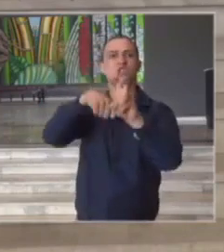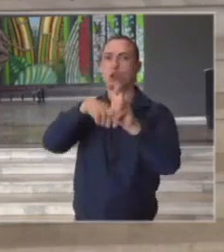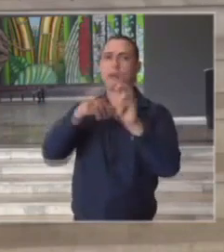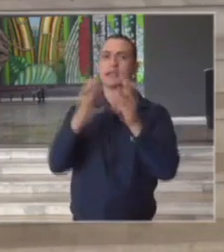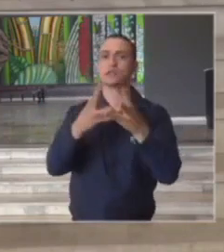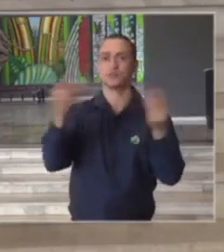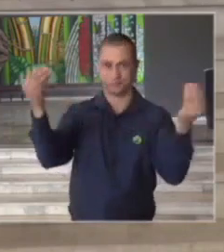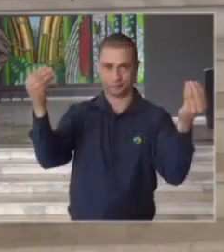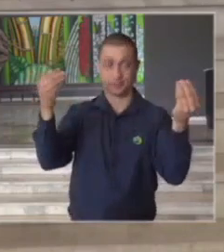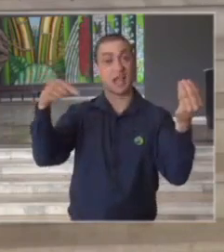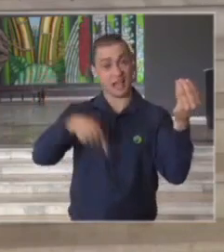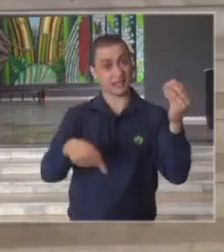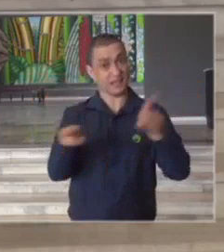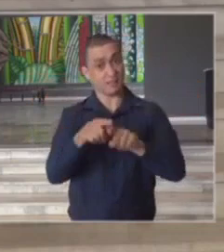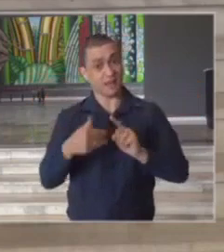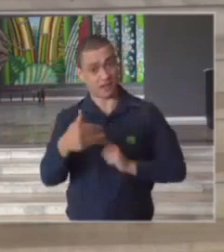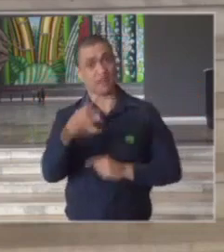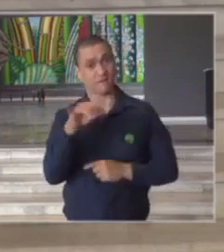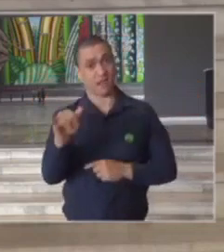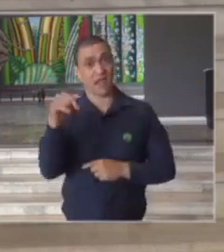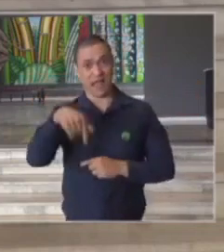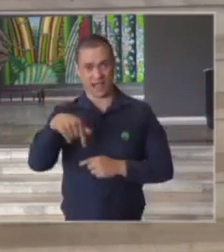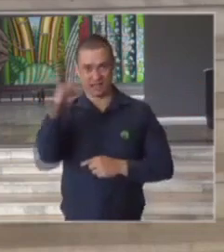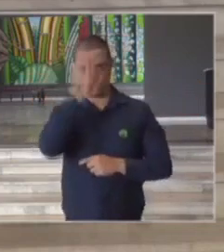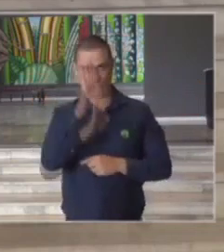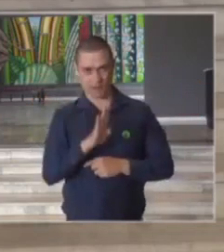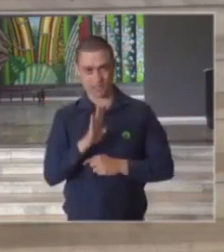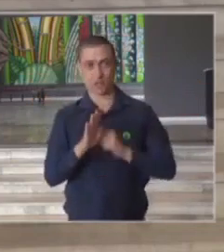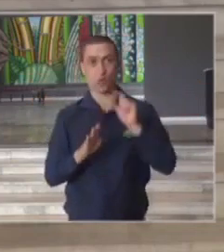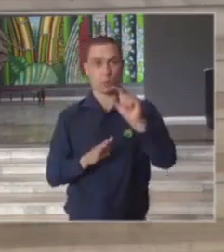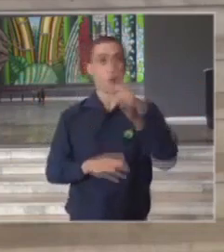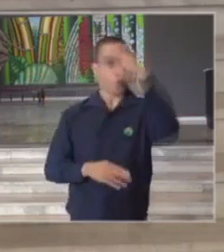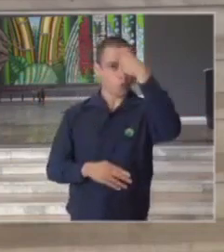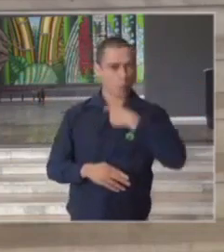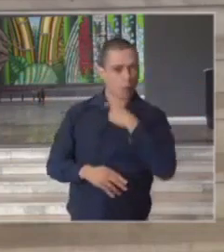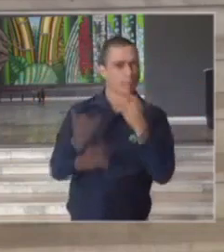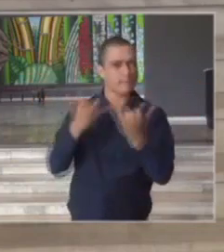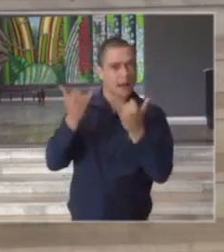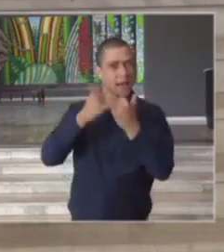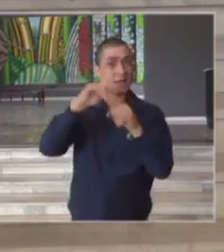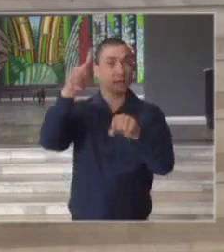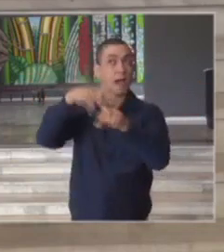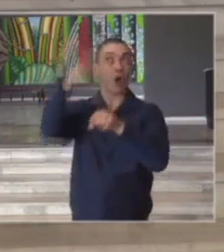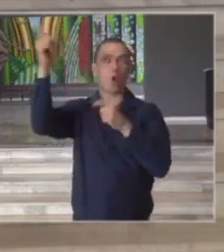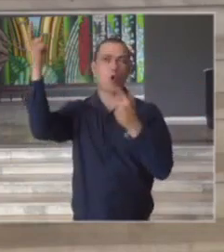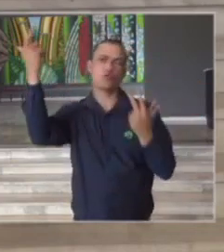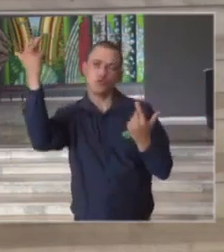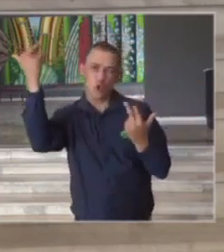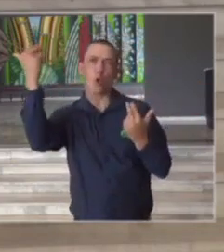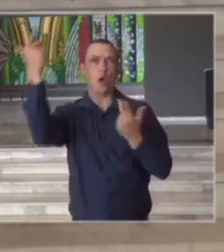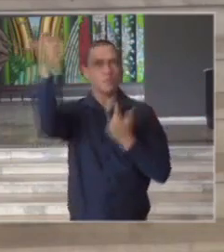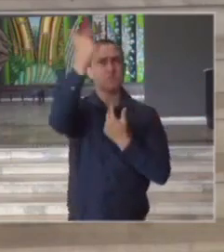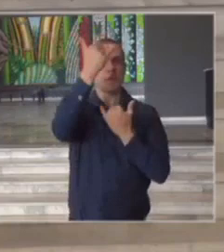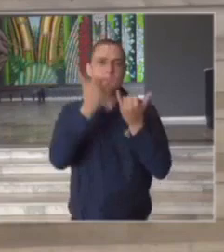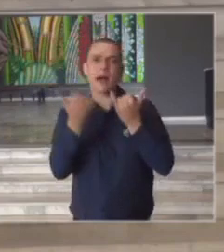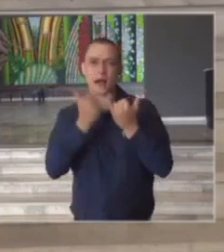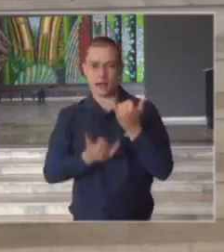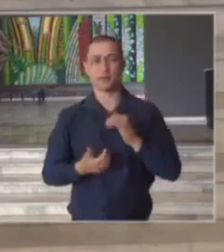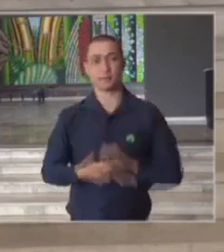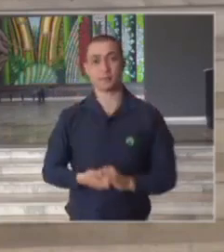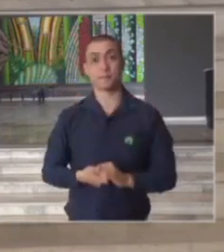ele aqui esse vírus aqui está tendo um comportamento muito parecido com os demais países